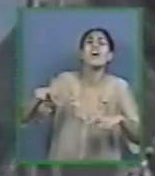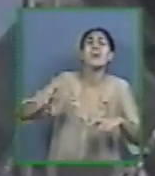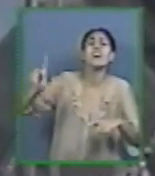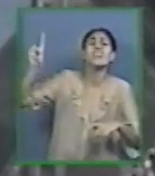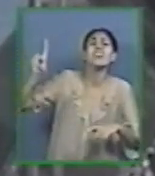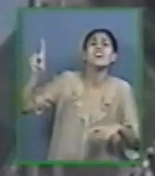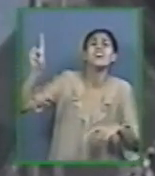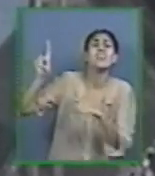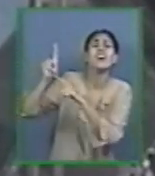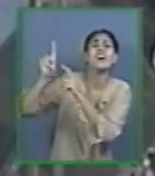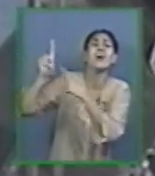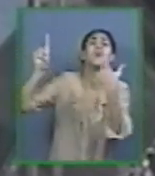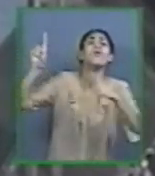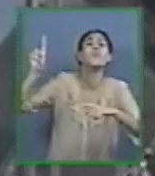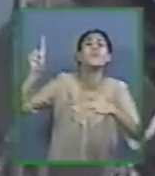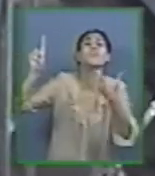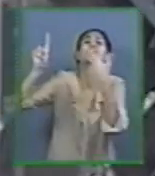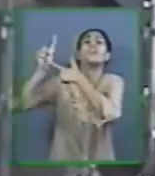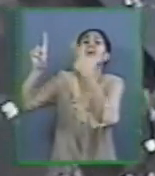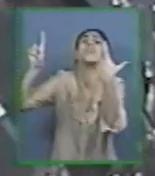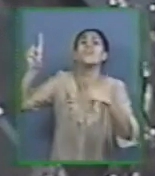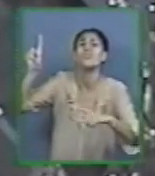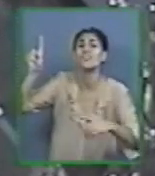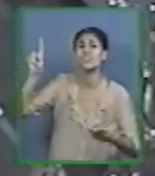o Deus que me fez?